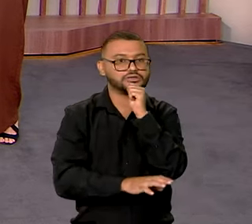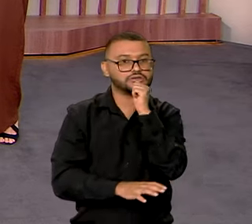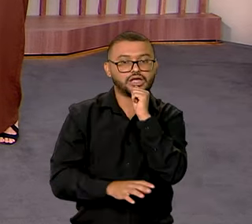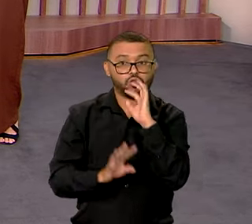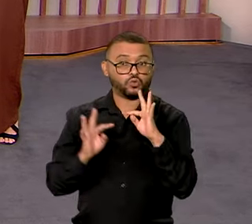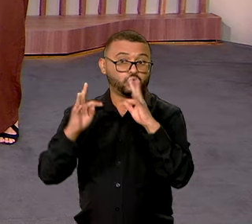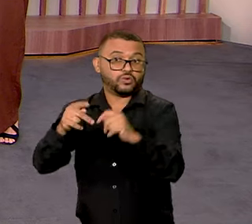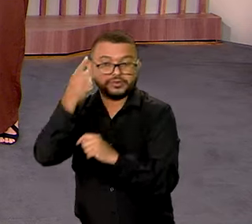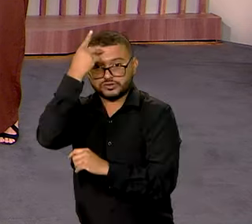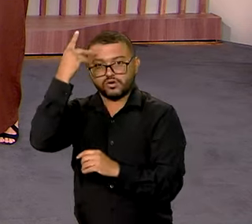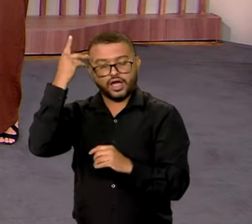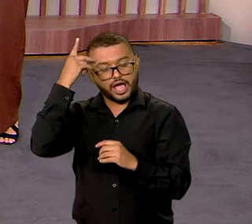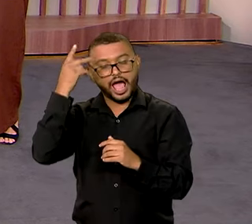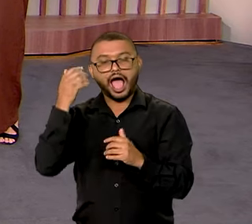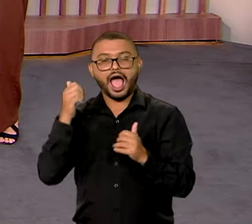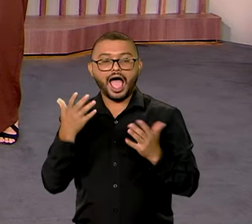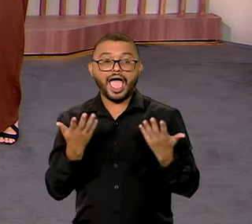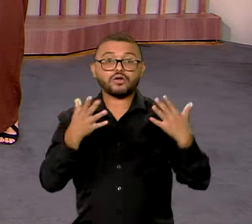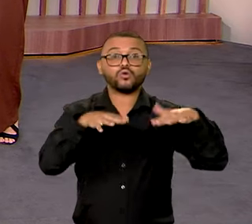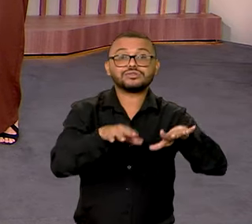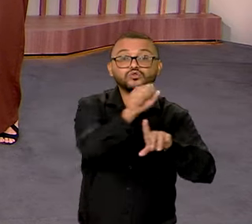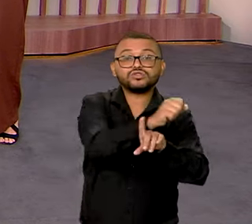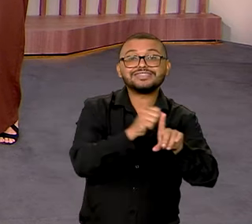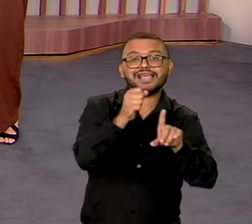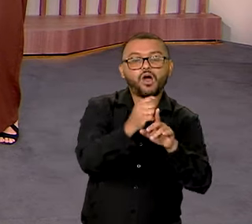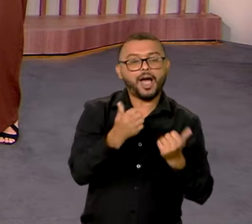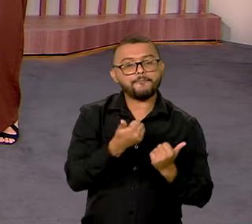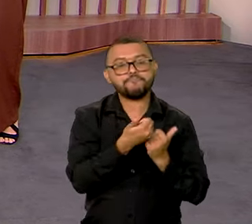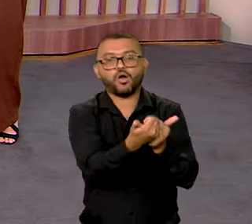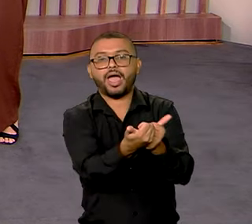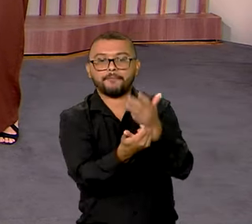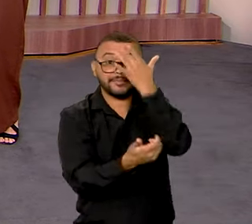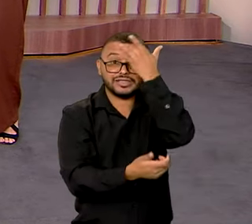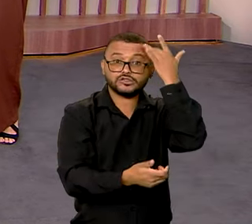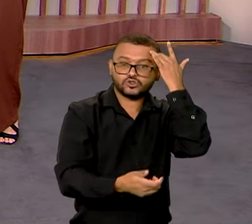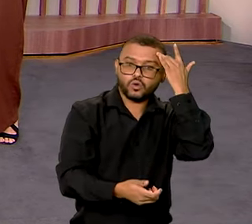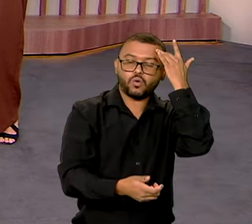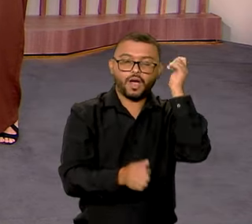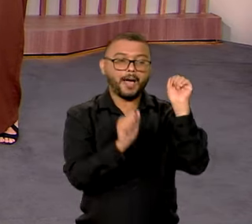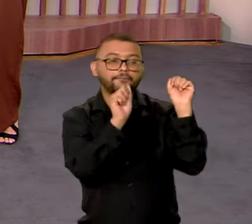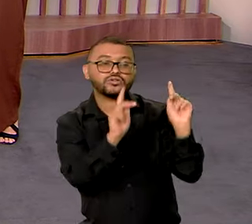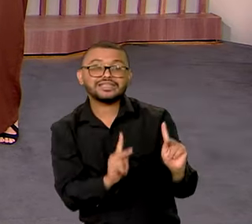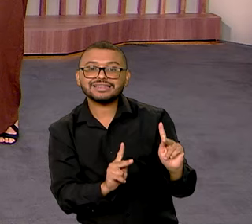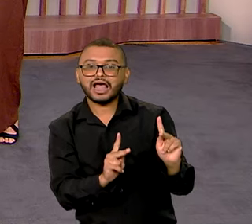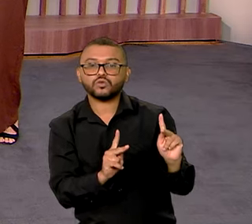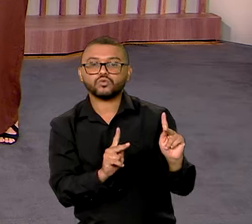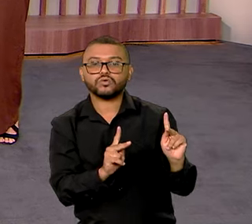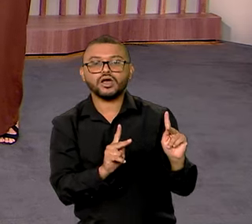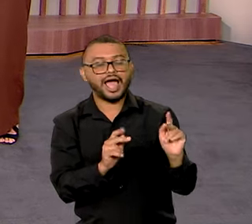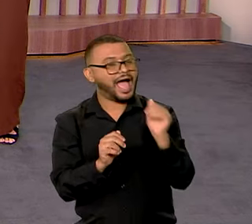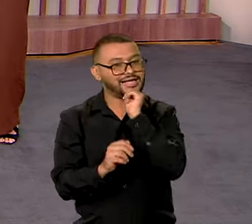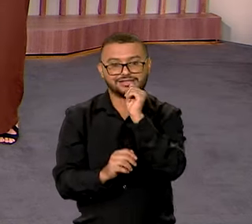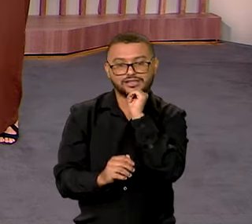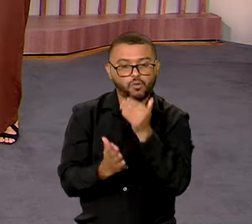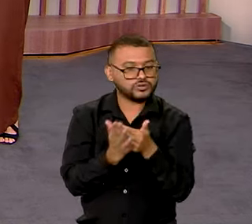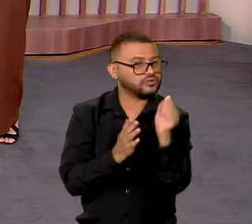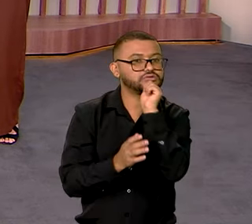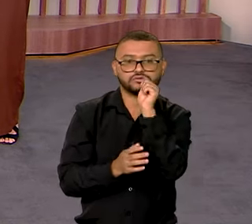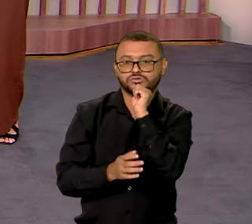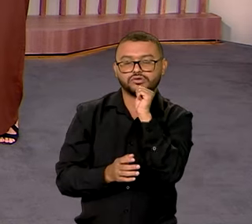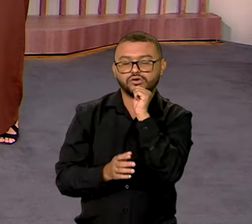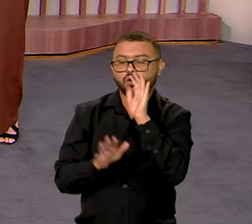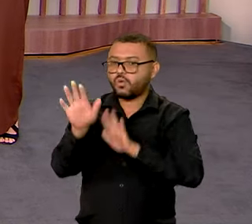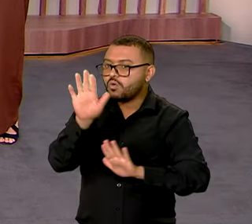incluir. É um programa de inclusão social, como disse o ministro. vai incluir, então, os aposentados, mas não está valendo. Então, cuidado